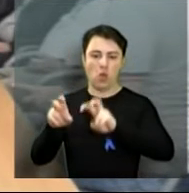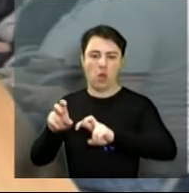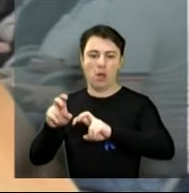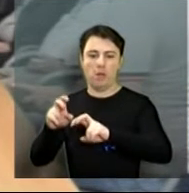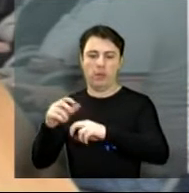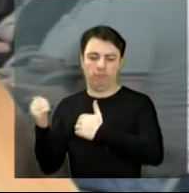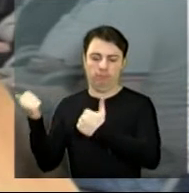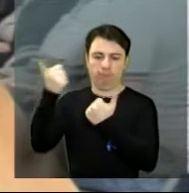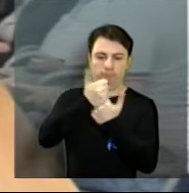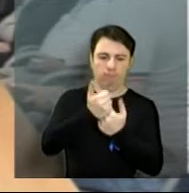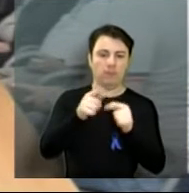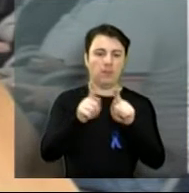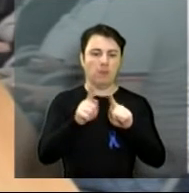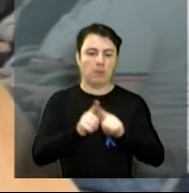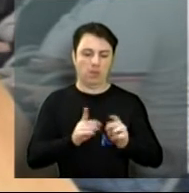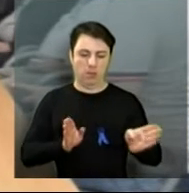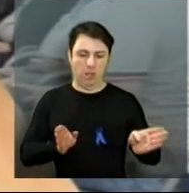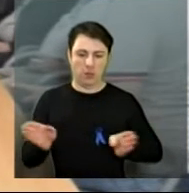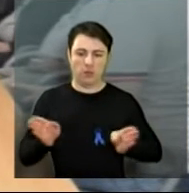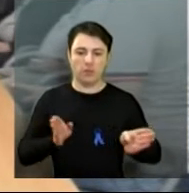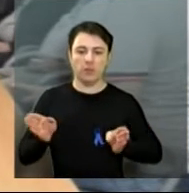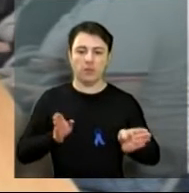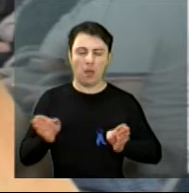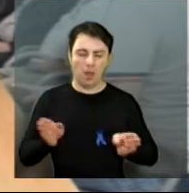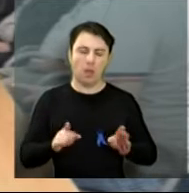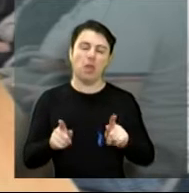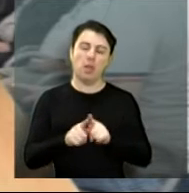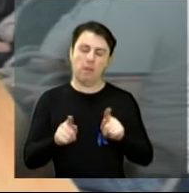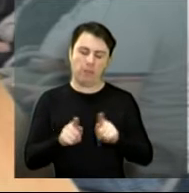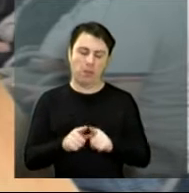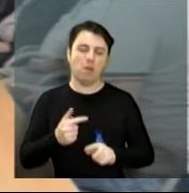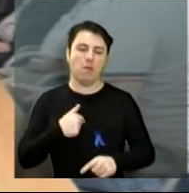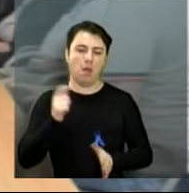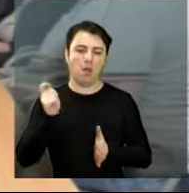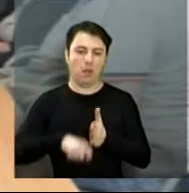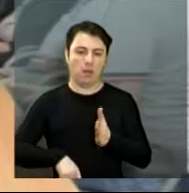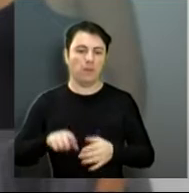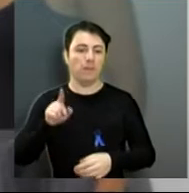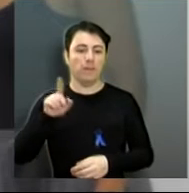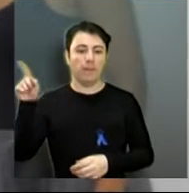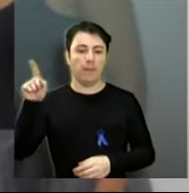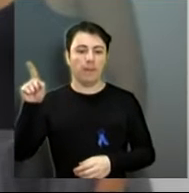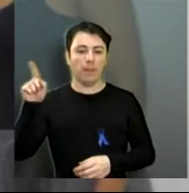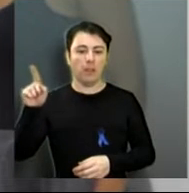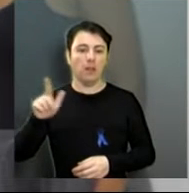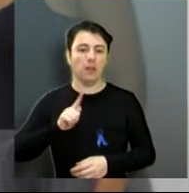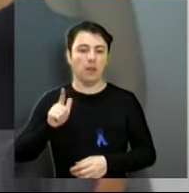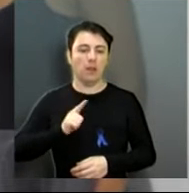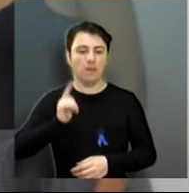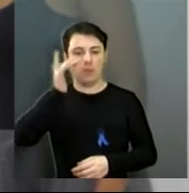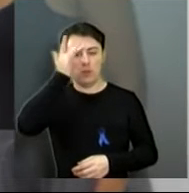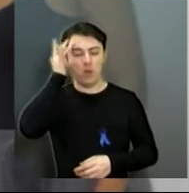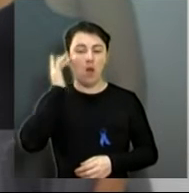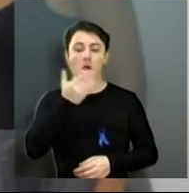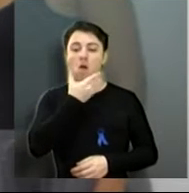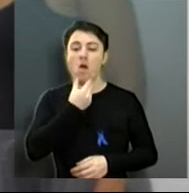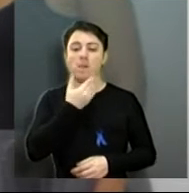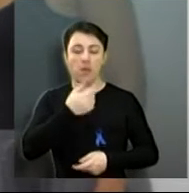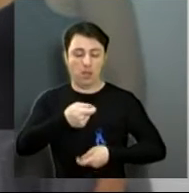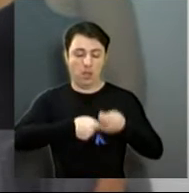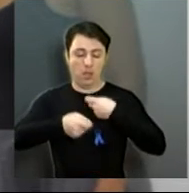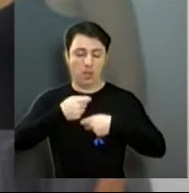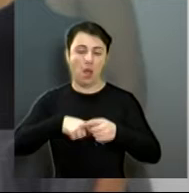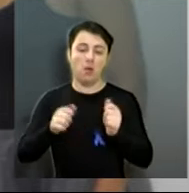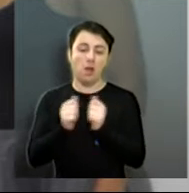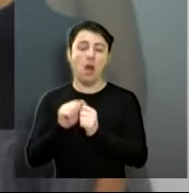de acessibilidade para pessoas com deficiência e mobilidade reduzida. Nesta ocasião, tivemos o administrador público também, o Guilherme,